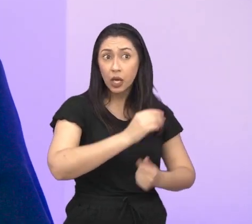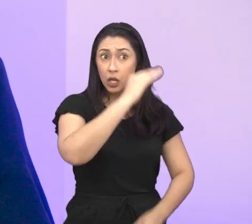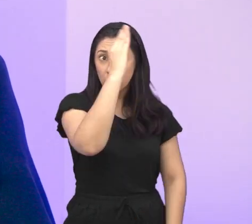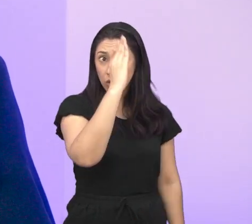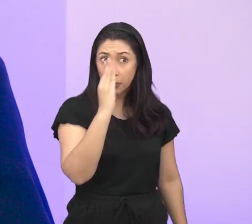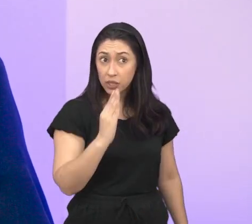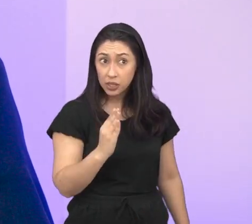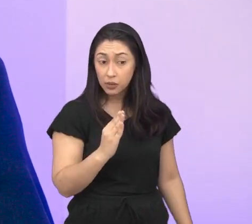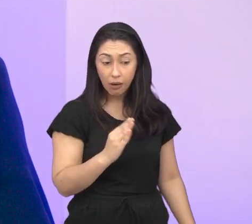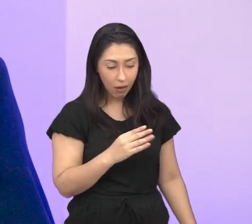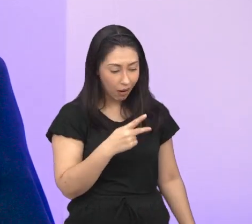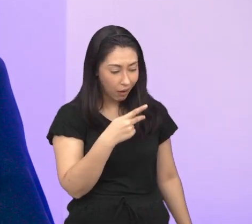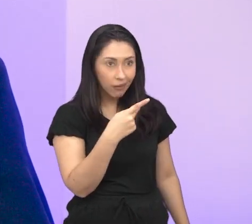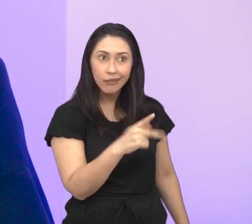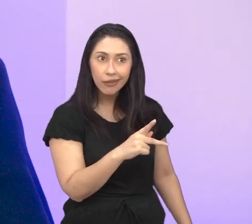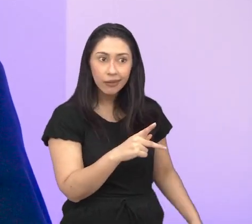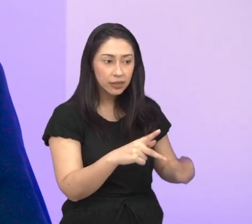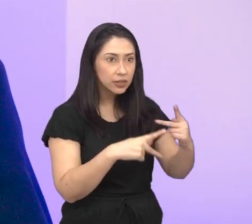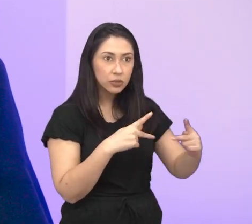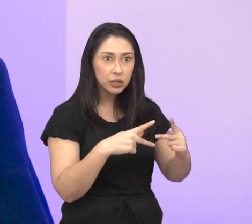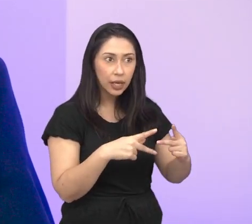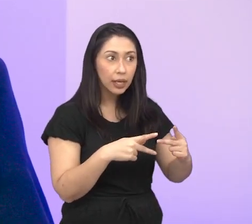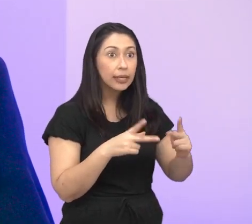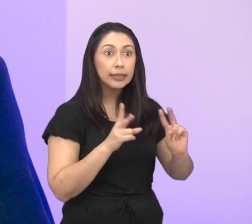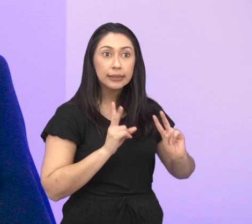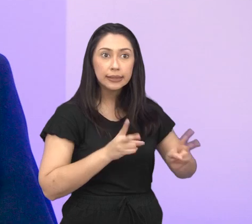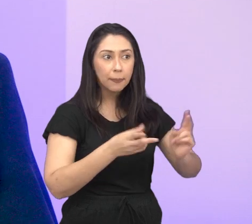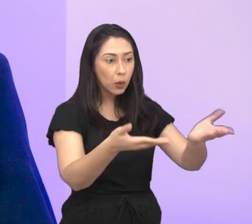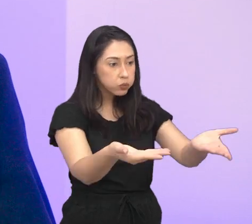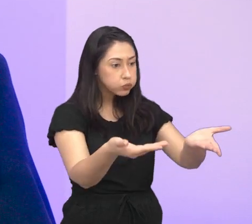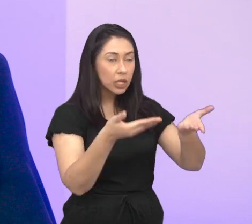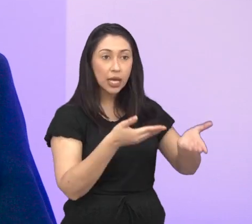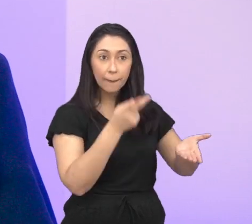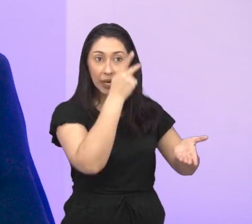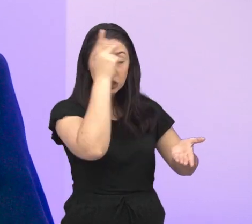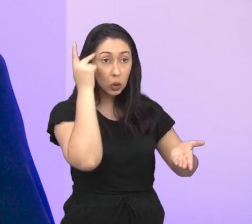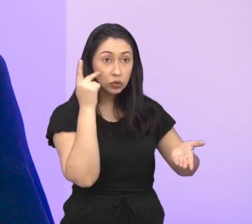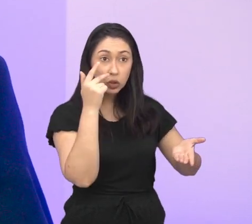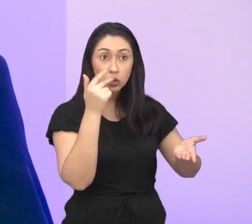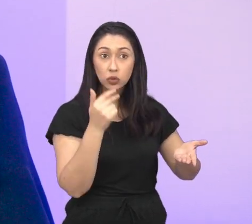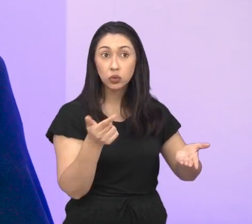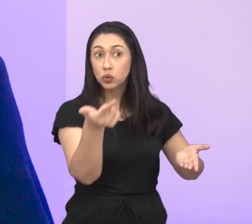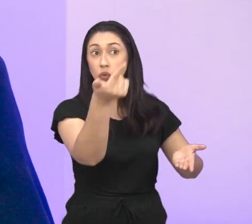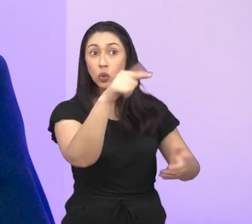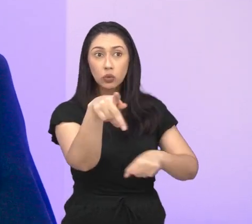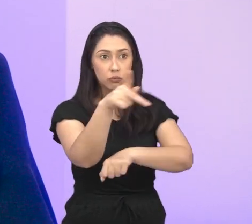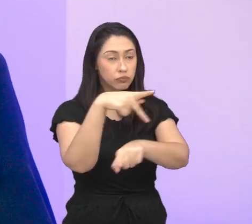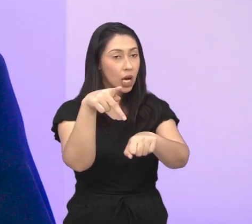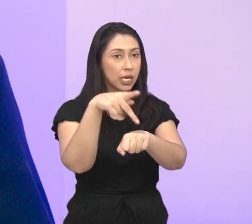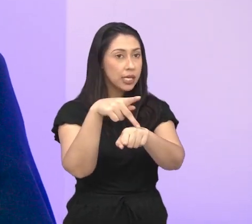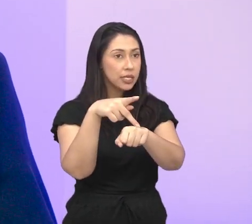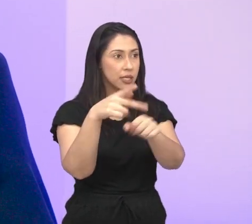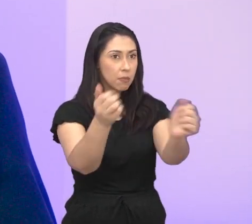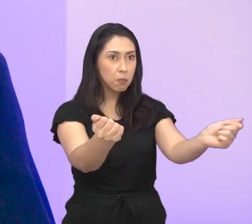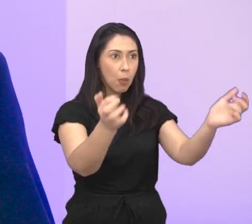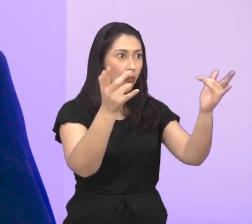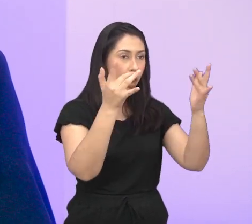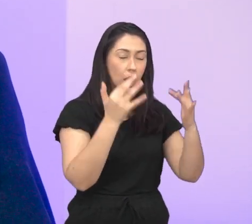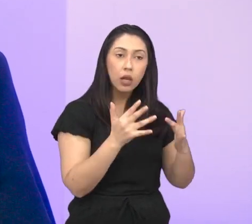maior índice de receber estrangeiros, né? Nós estamos falando de